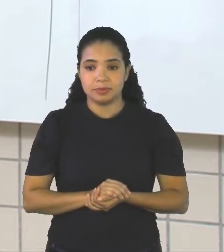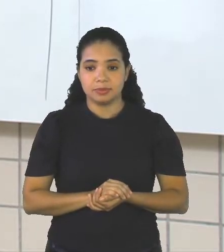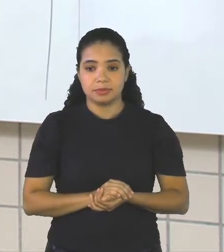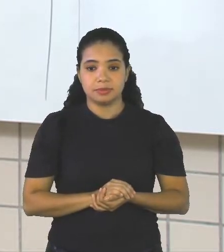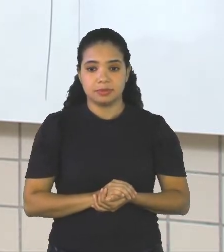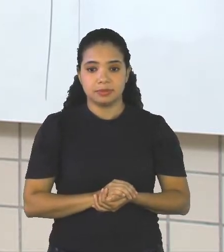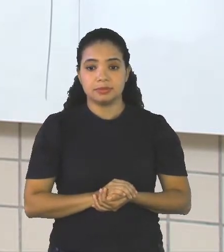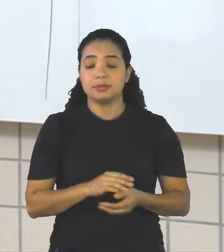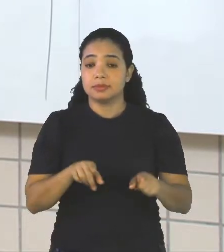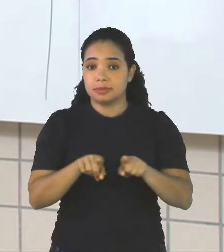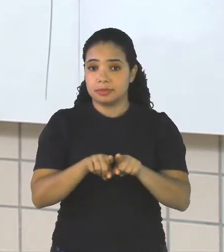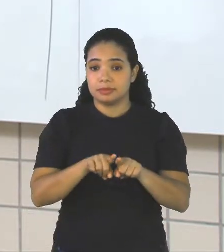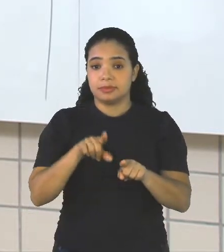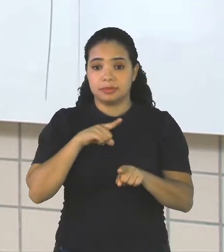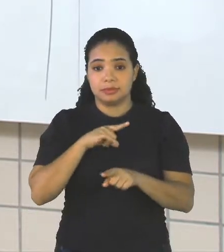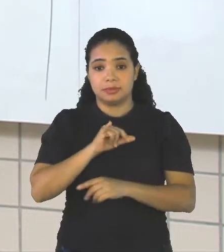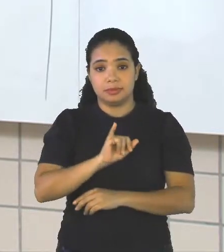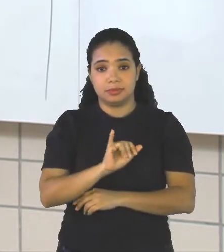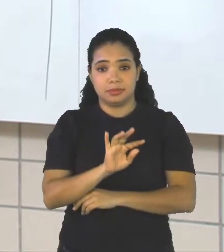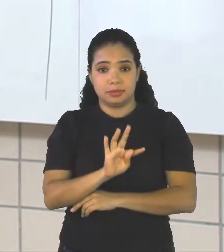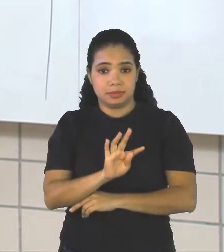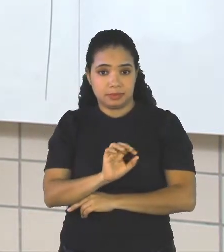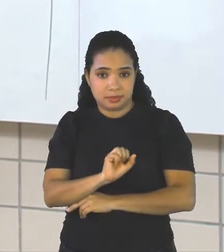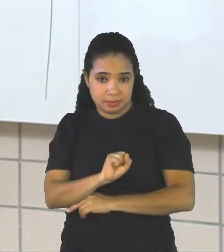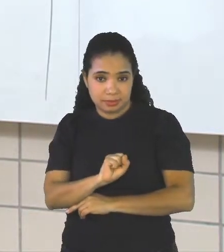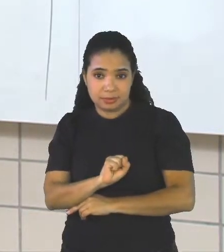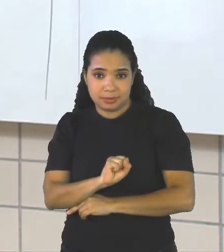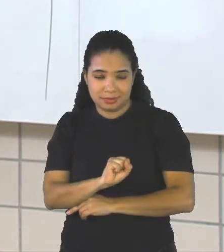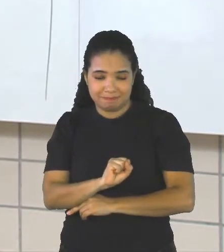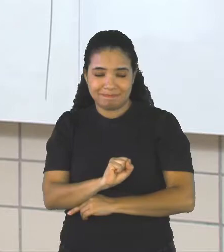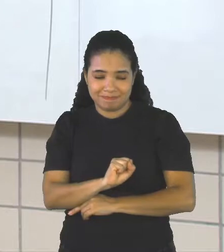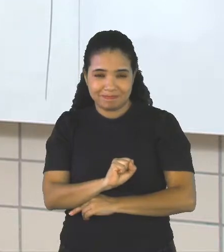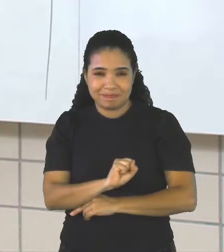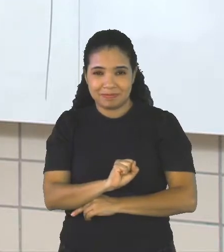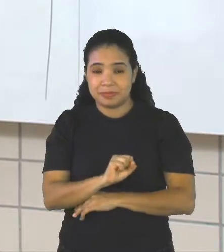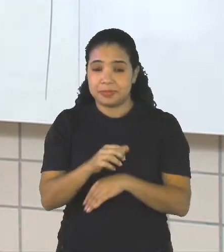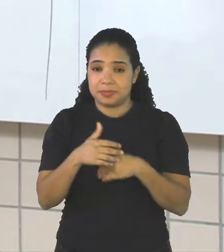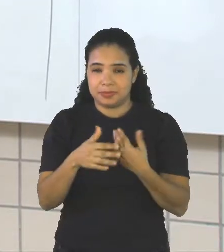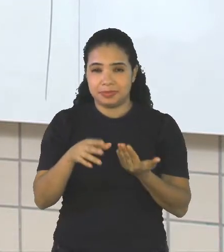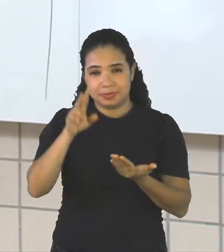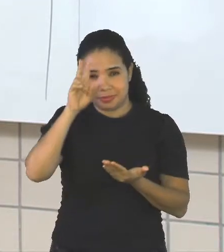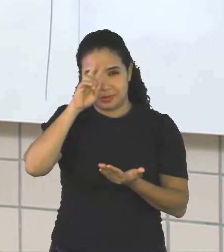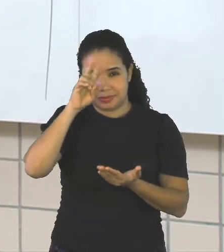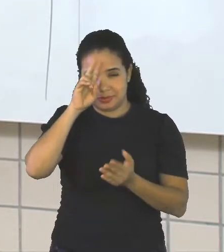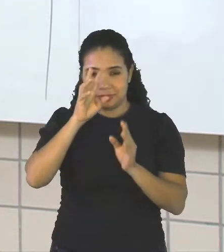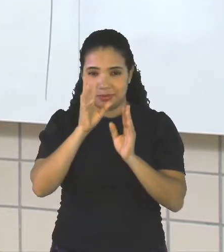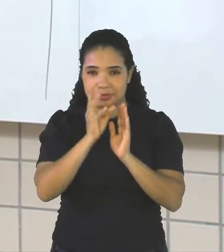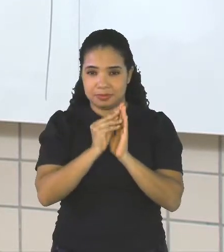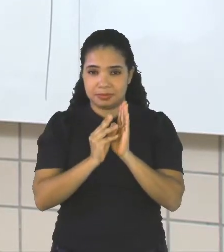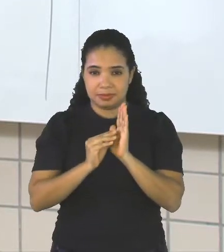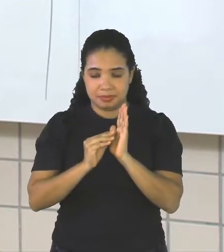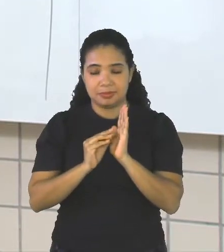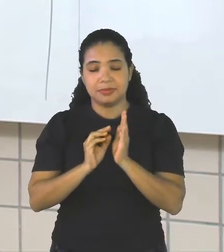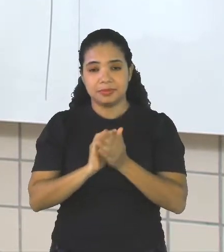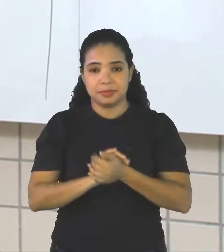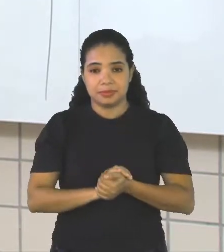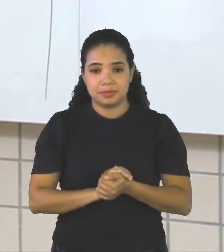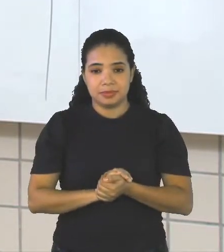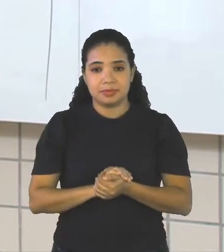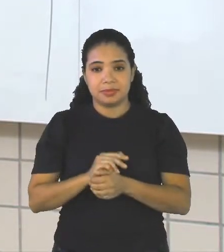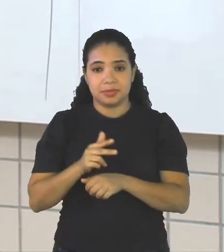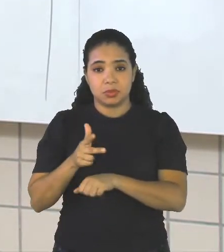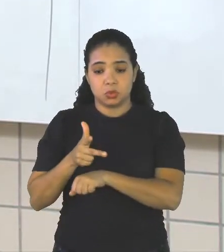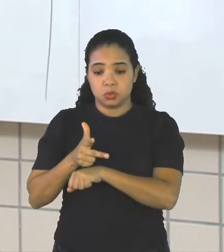Temos também Temos It Bom Relembrando então, né? O cameraman